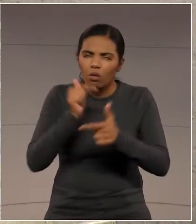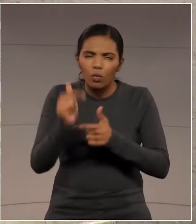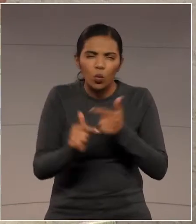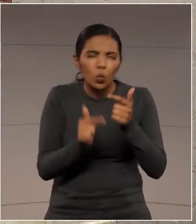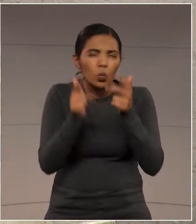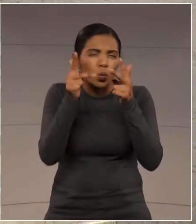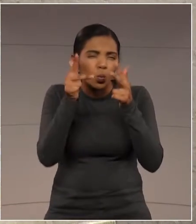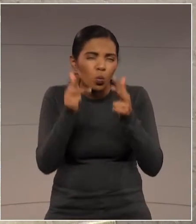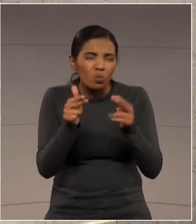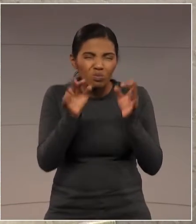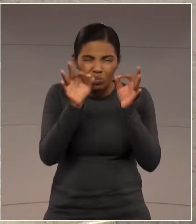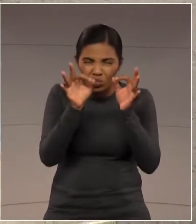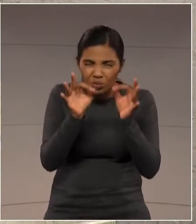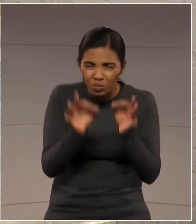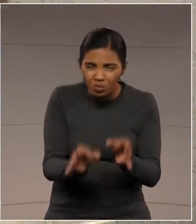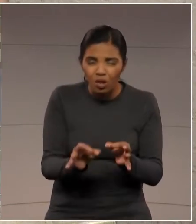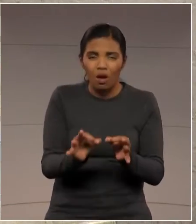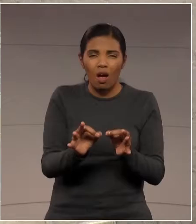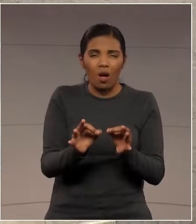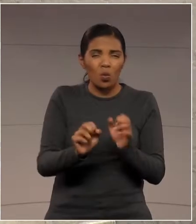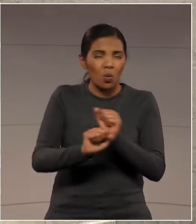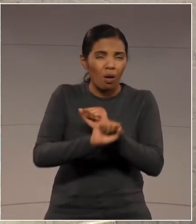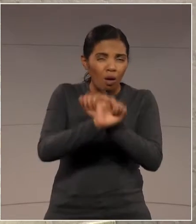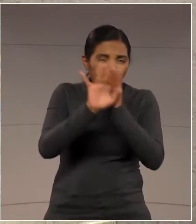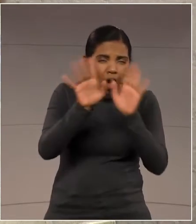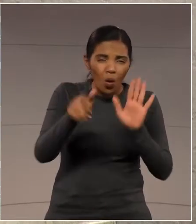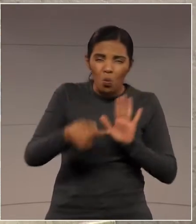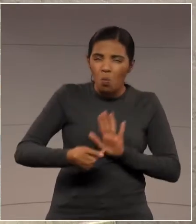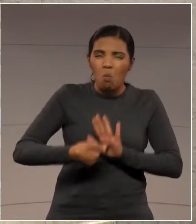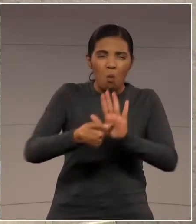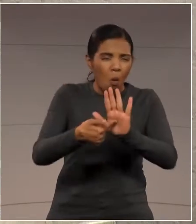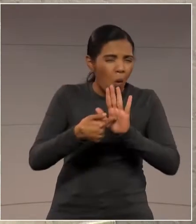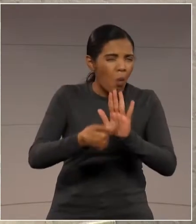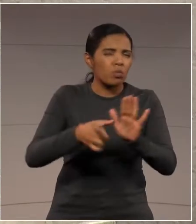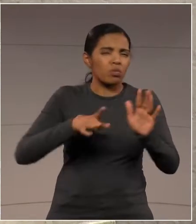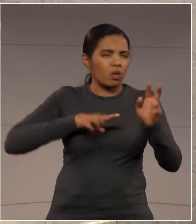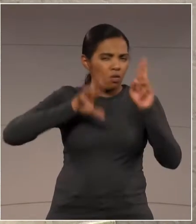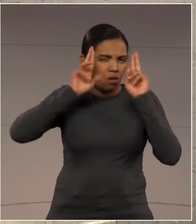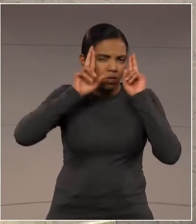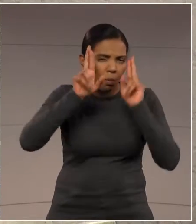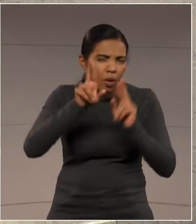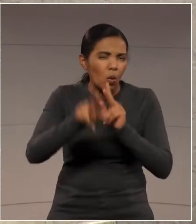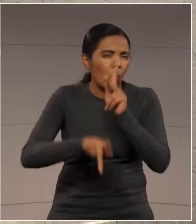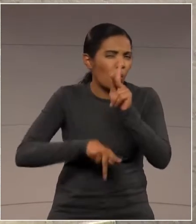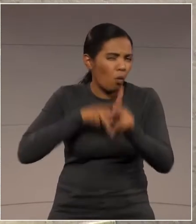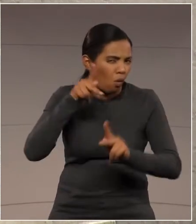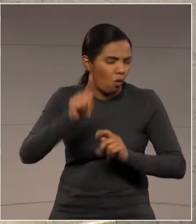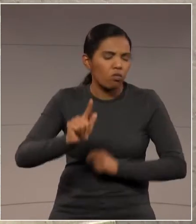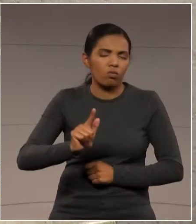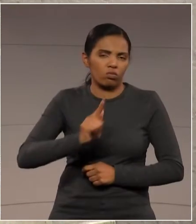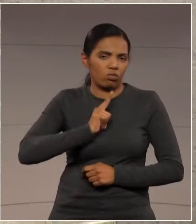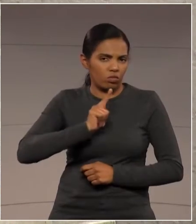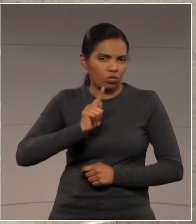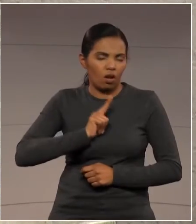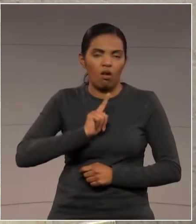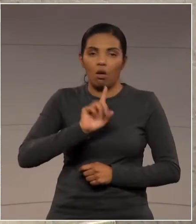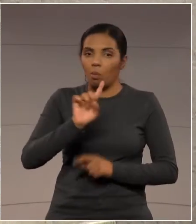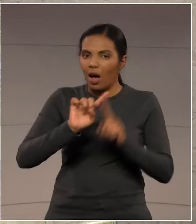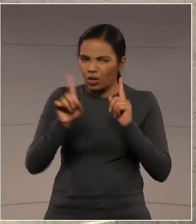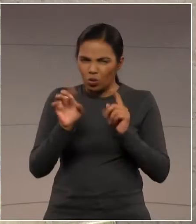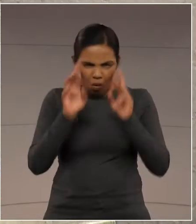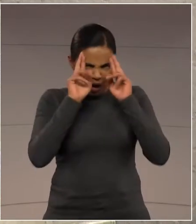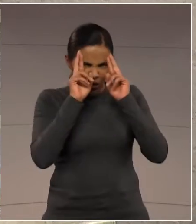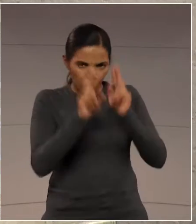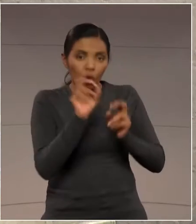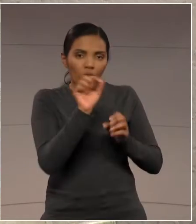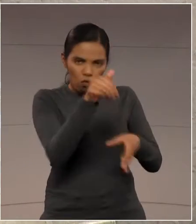de honestidade, de transparência, de respeito. Respeito não apenas a quem votou,